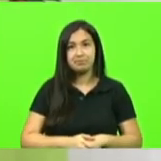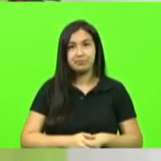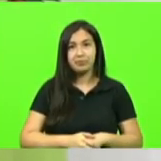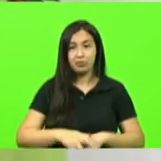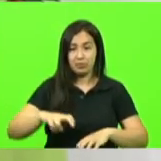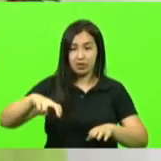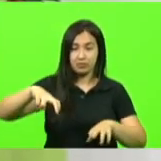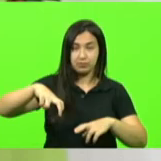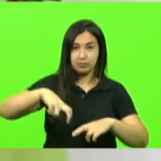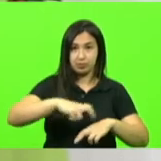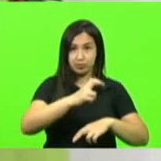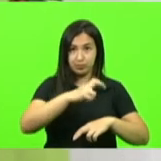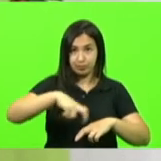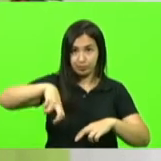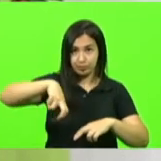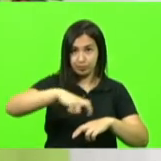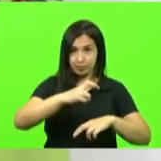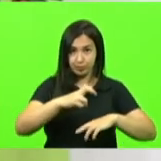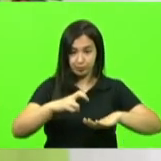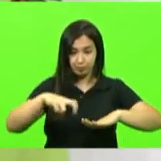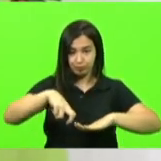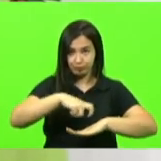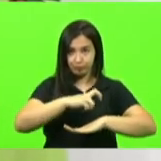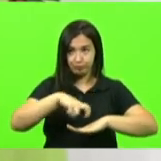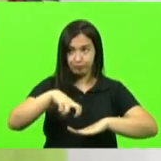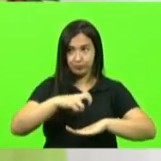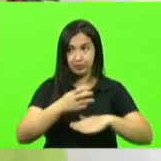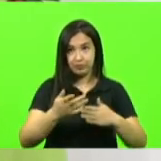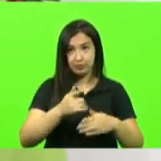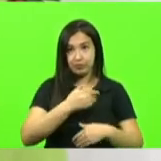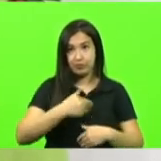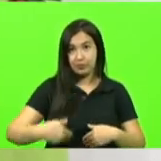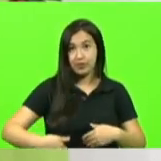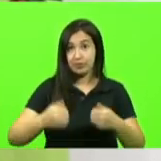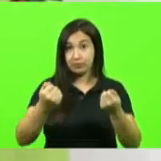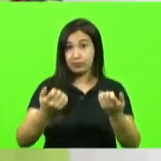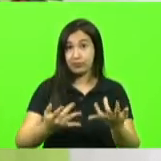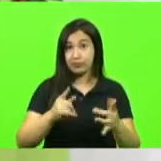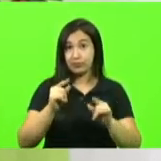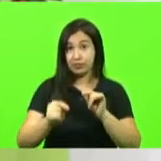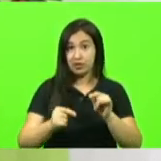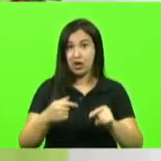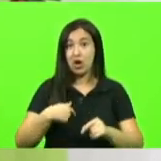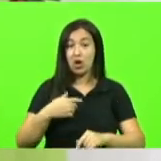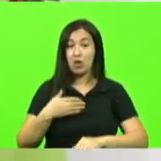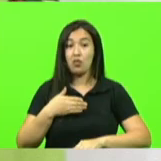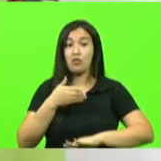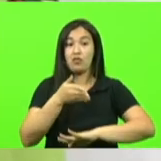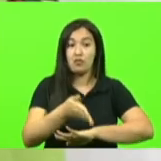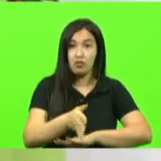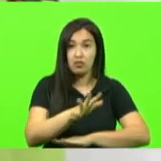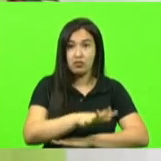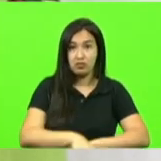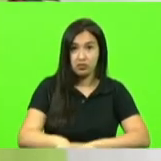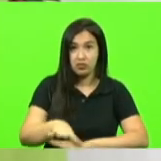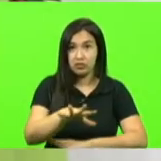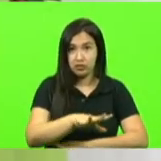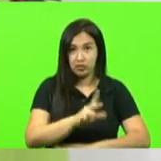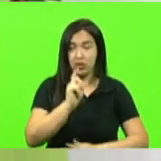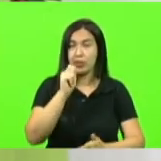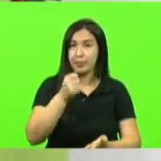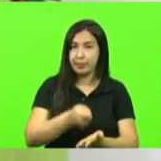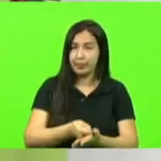pois bem o governador ele disse o seguinte quando eu for para a região eu vou pagar